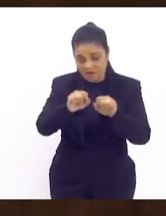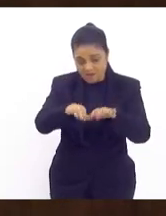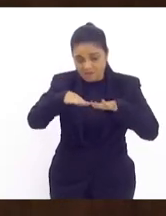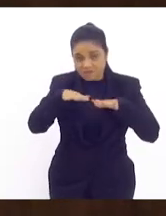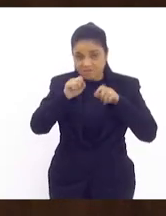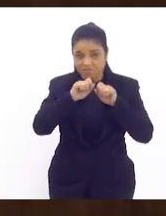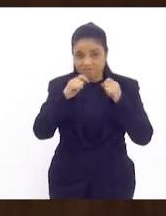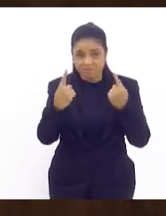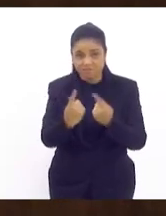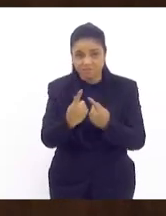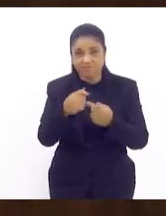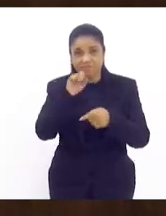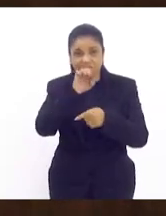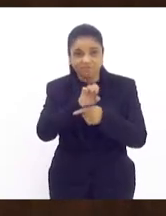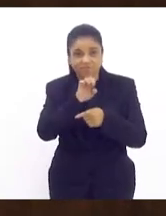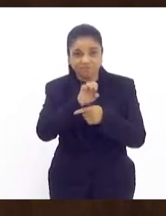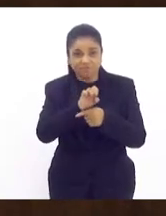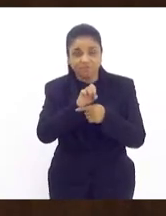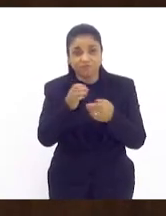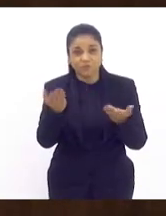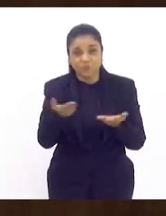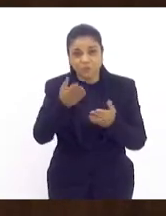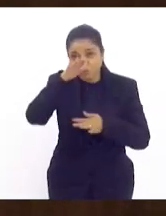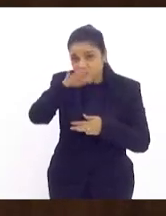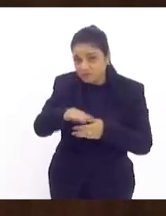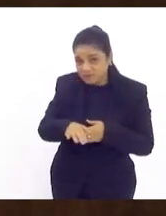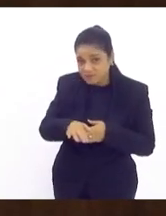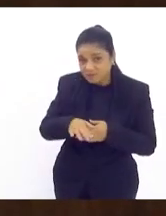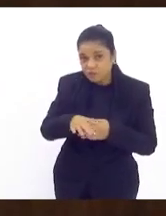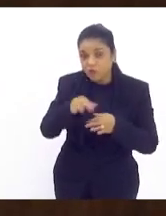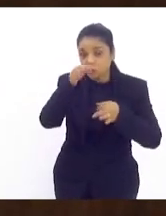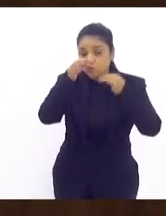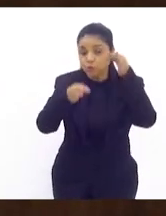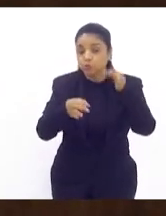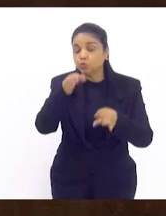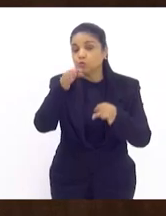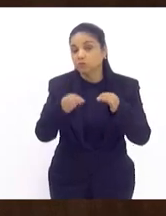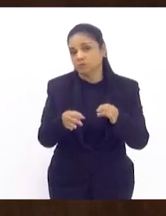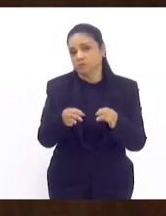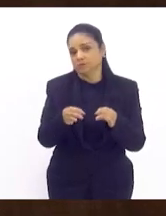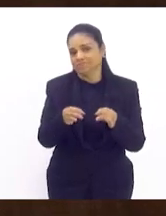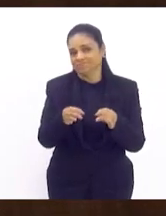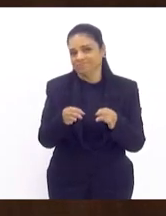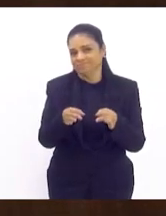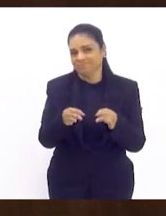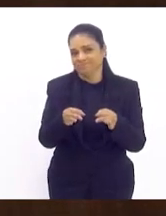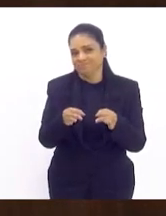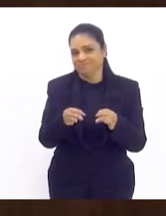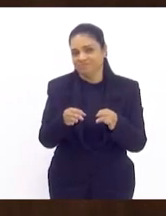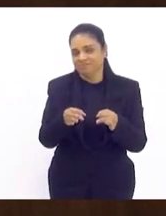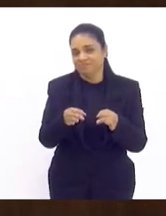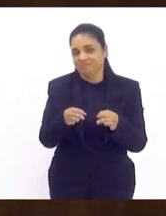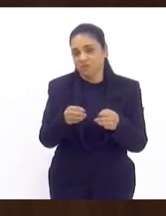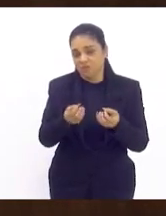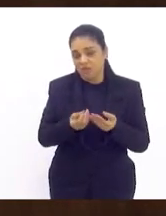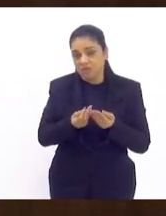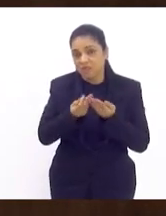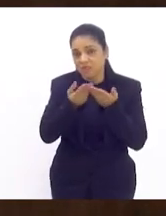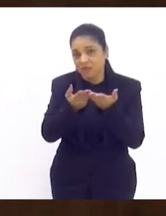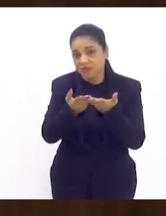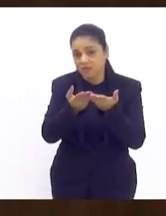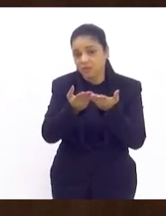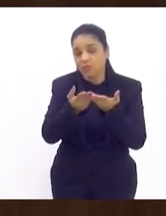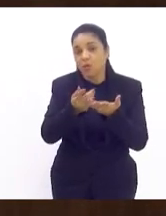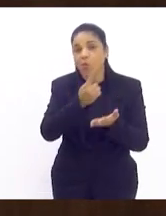Legislativa do Estado na tarde de hoje está fazendo justiça agora a bola está nos pés